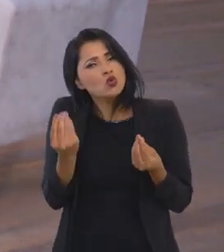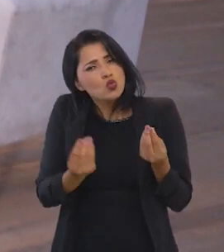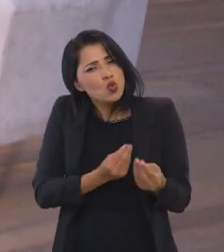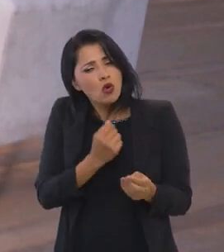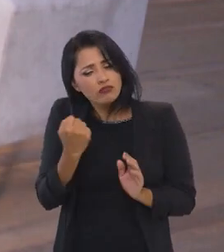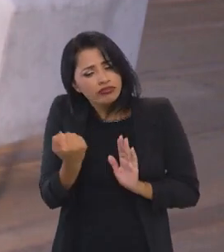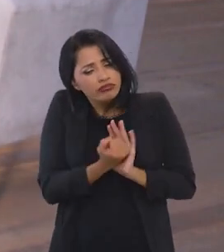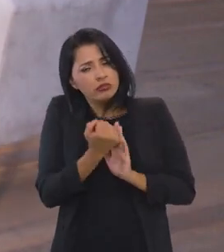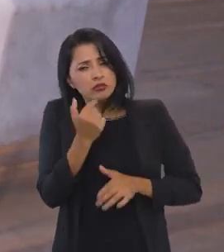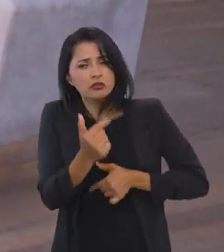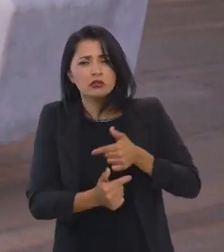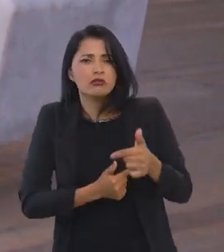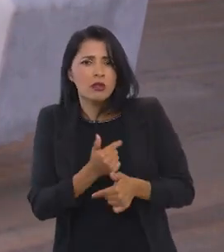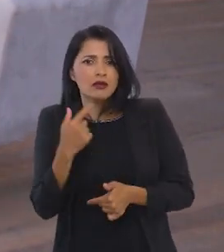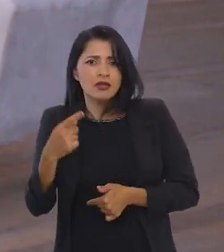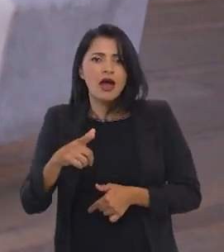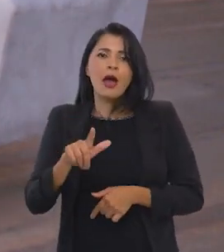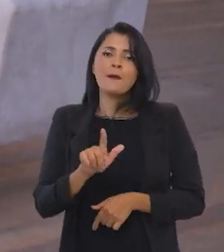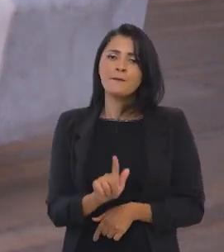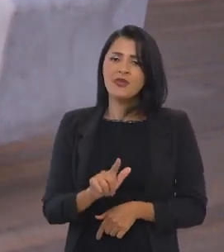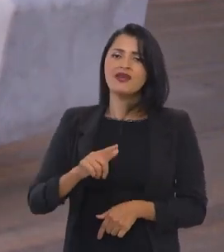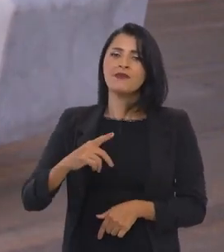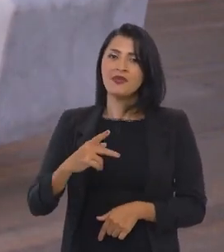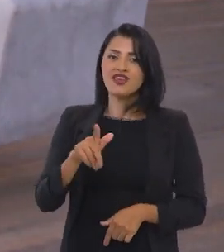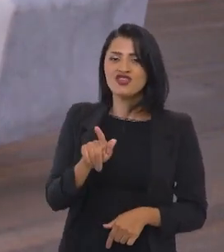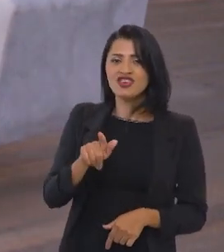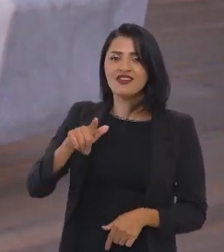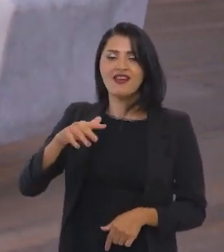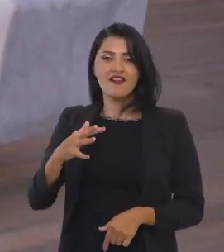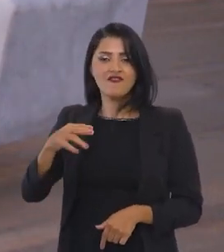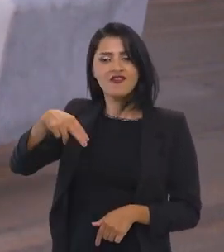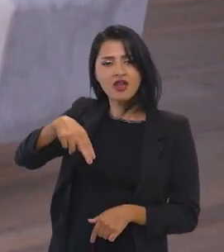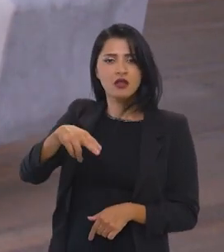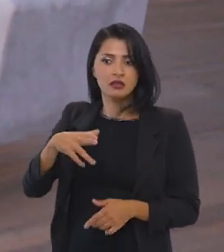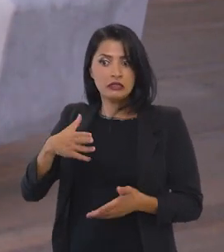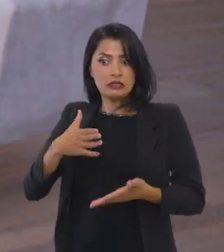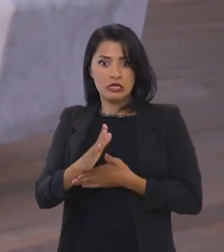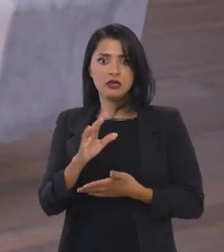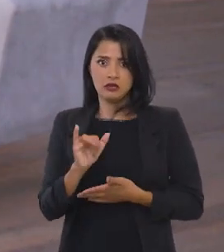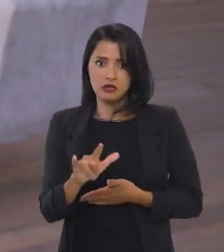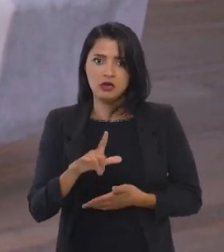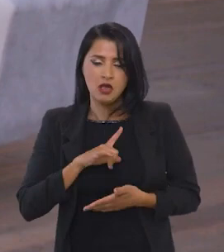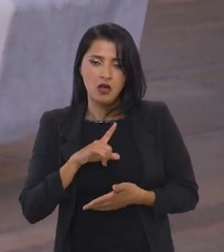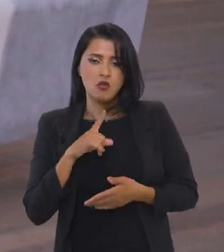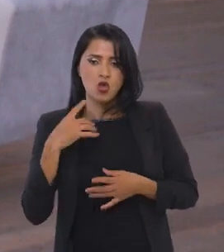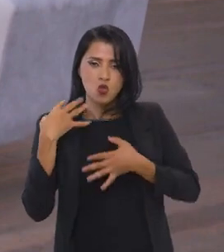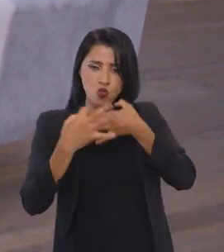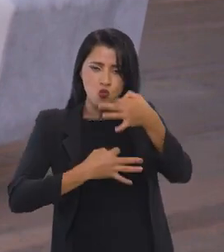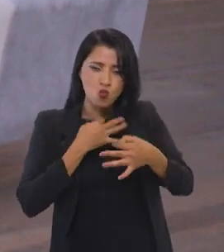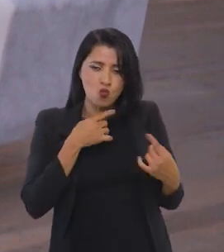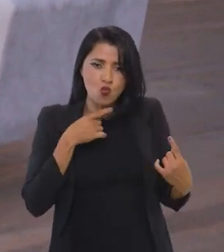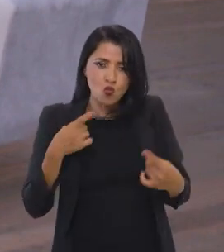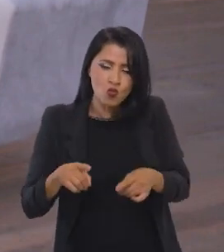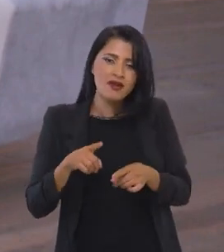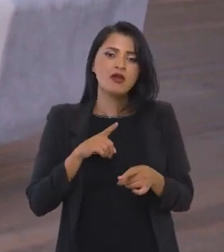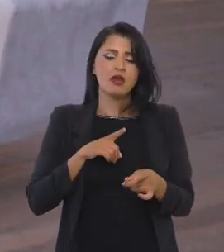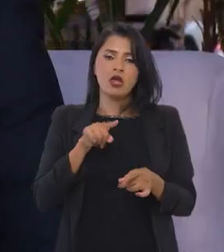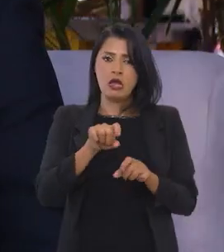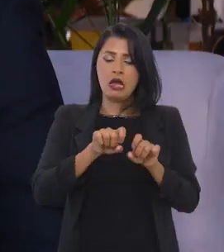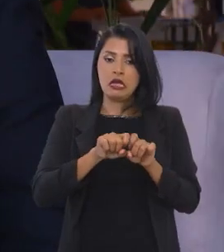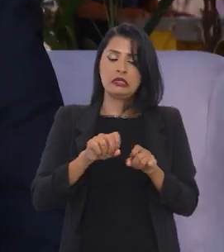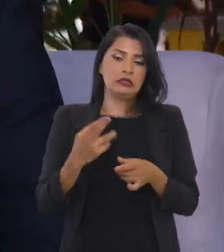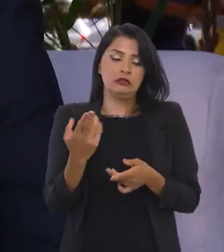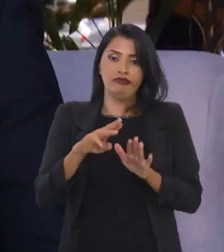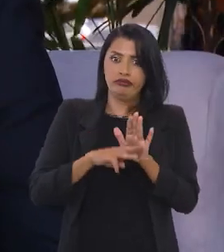como que ela vai impactar no trabalho da PGFN, caso ela seja aprovada? Porque uma das críticas que se faz ao